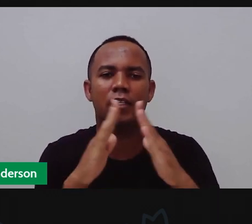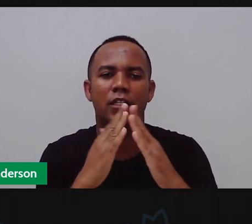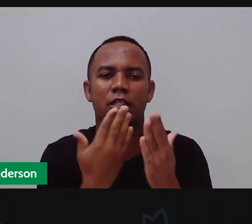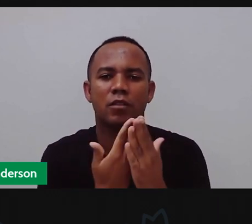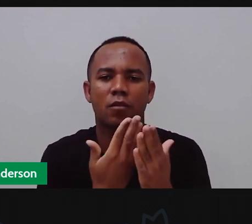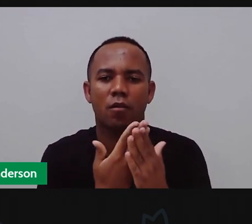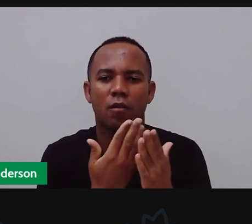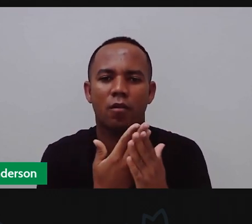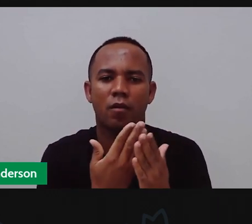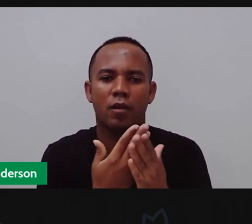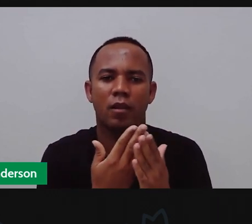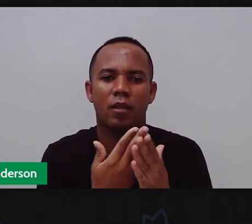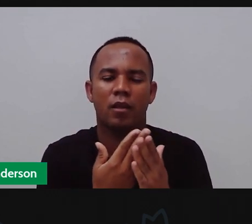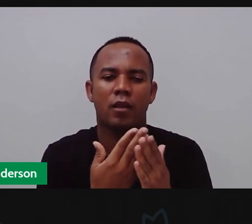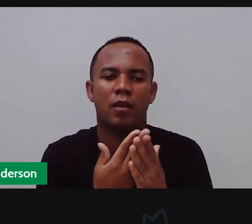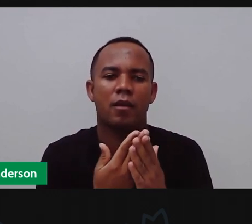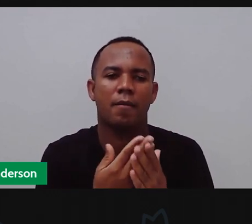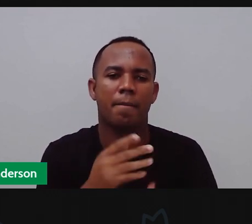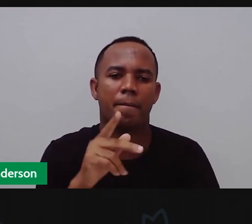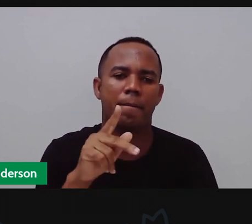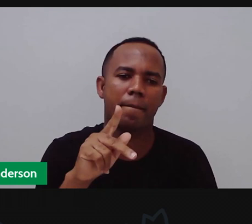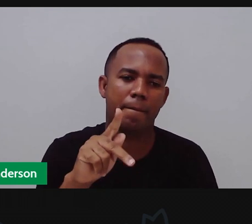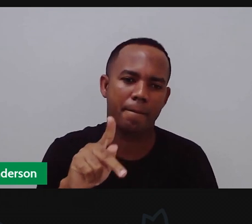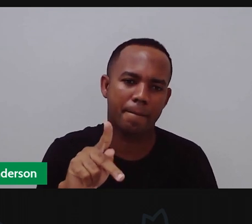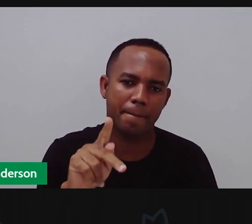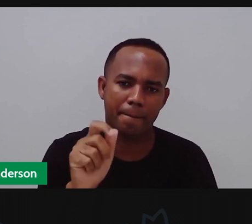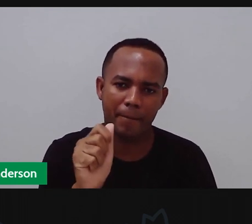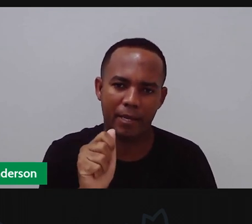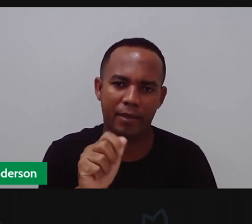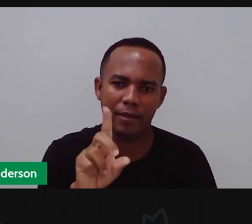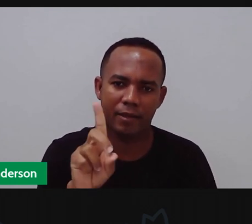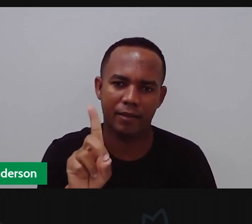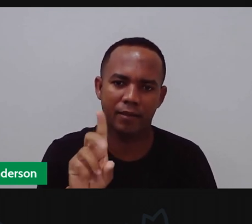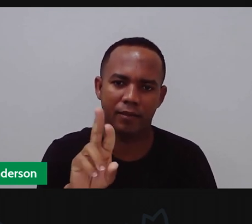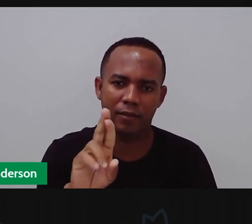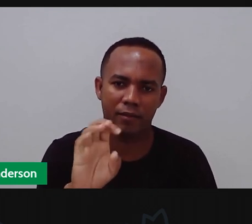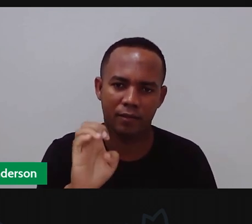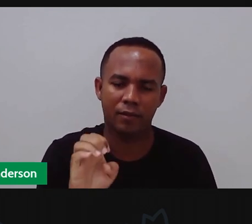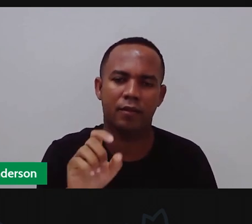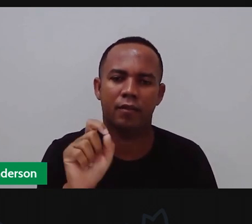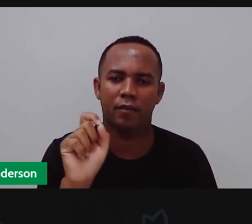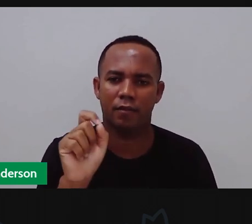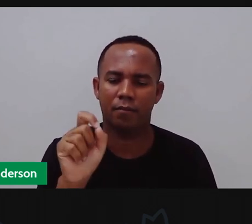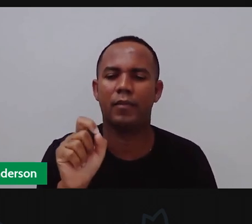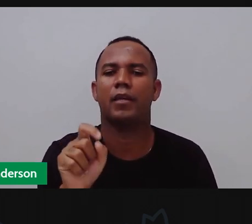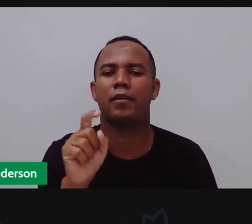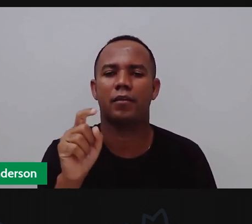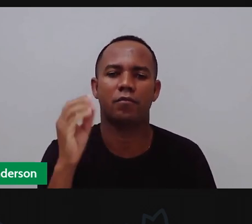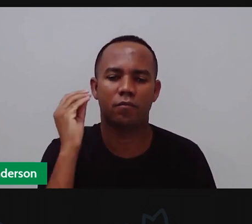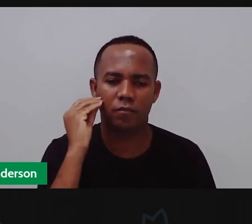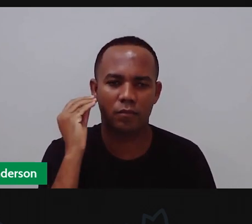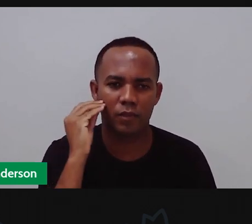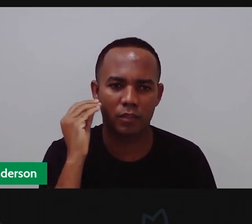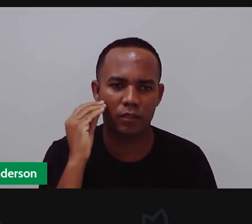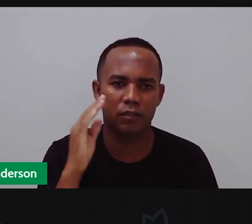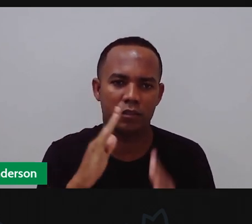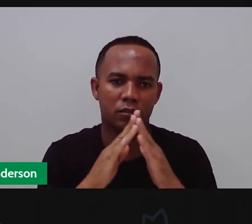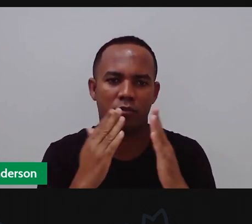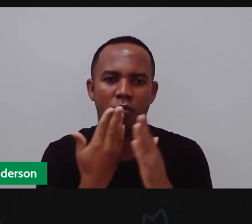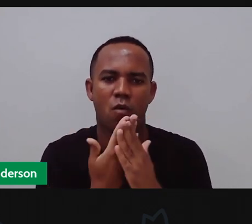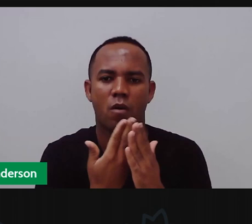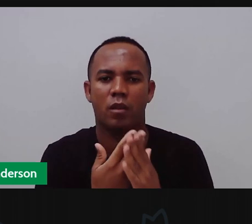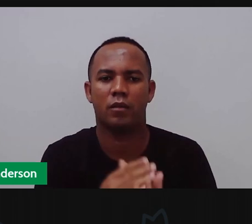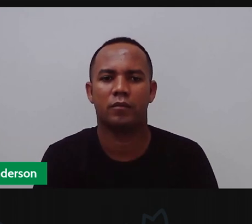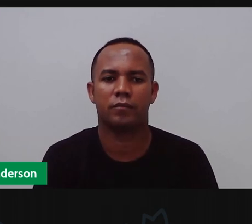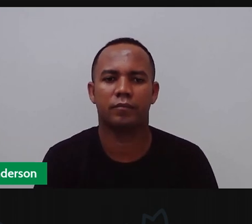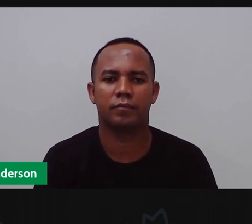Geovani teve um aluno que colocou né que pediu falou da escola dele pediu um beijo mas aí o está acontecendo vocês estão deixando o login de